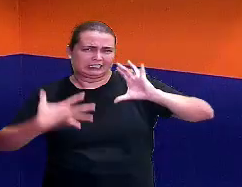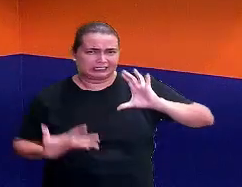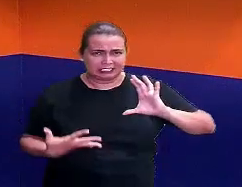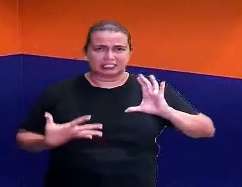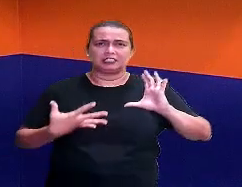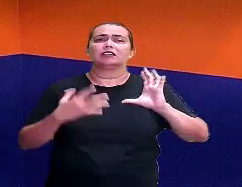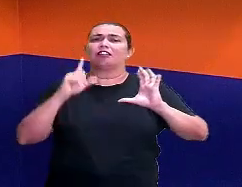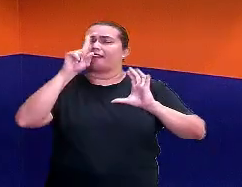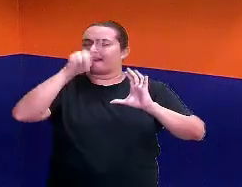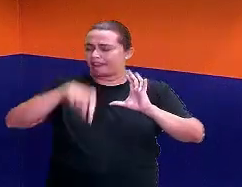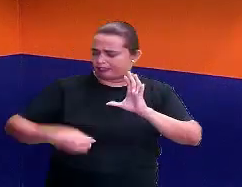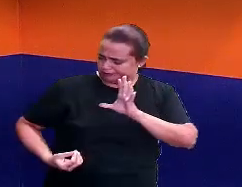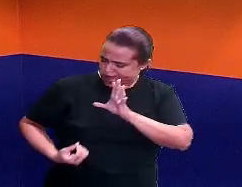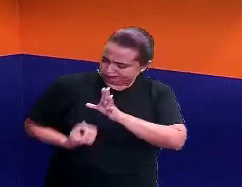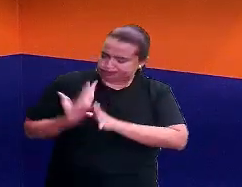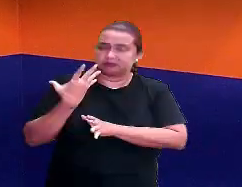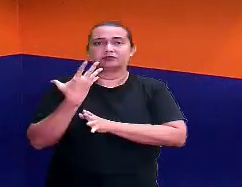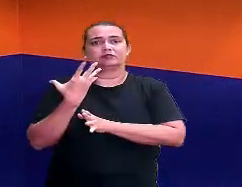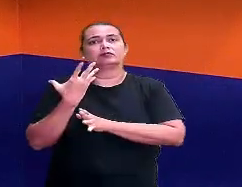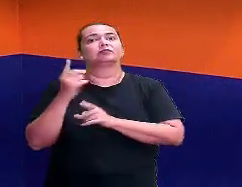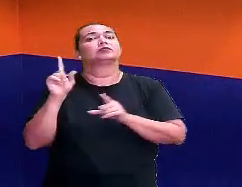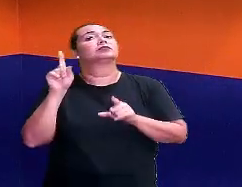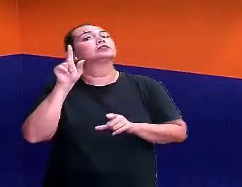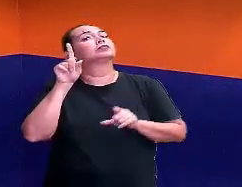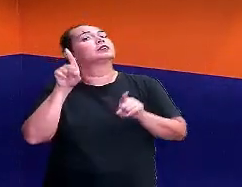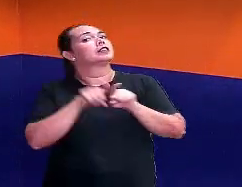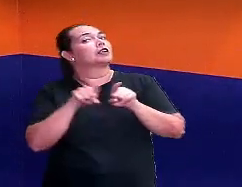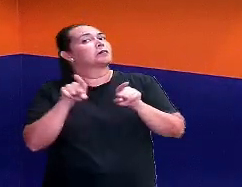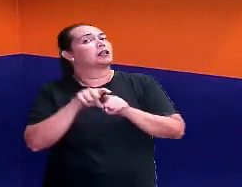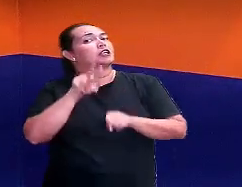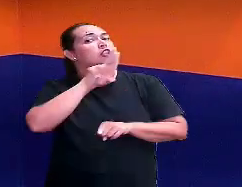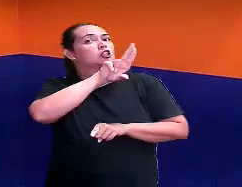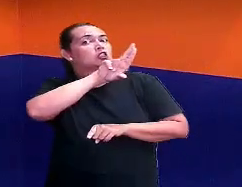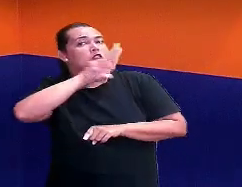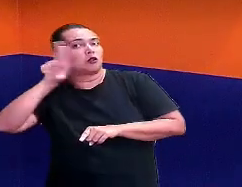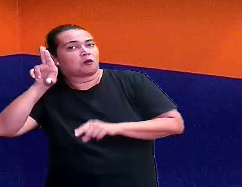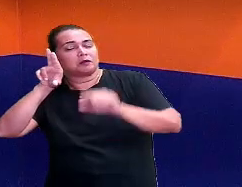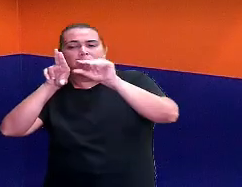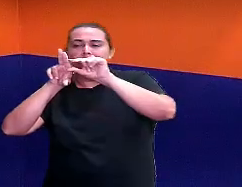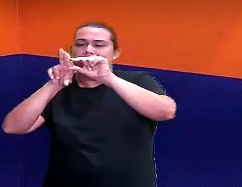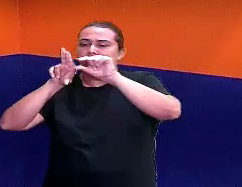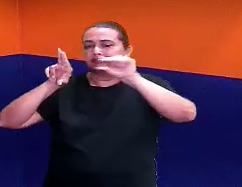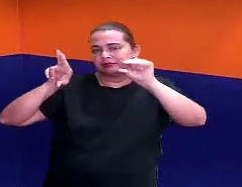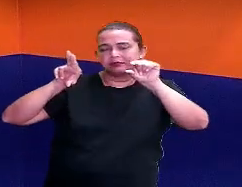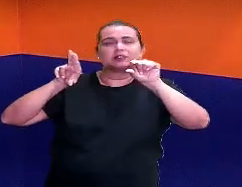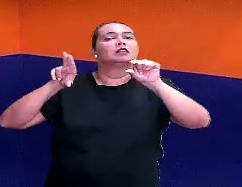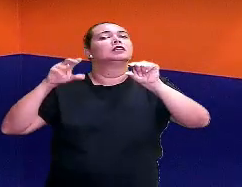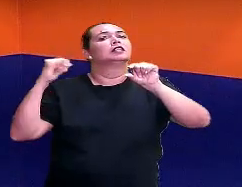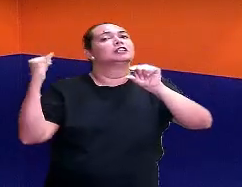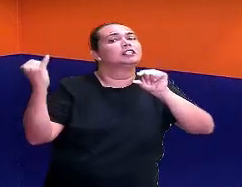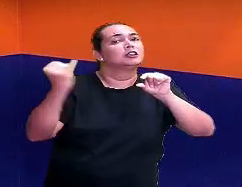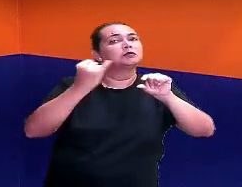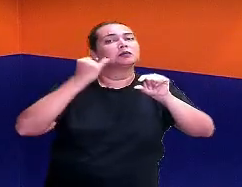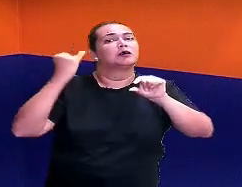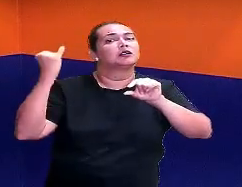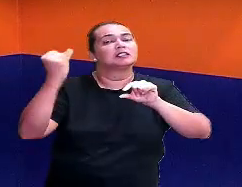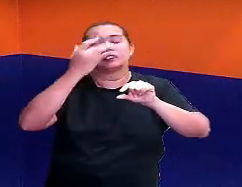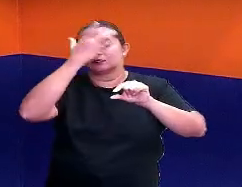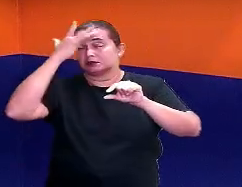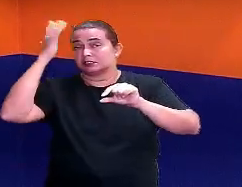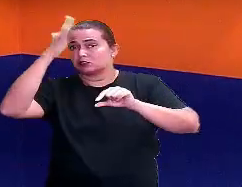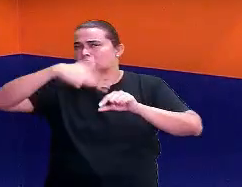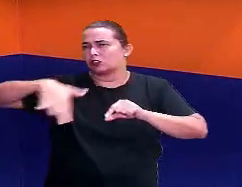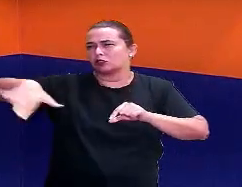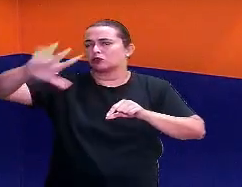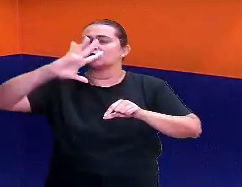um pouco sobre a nossa origem. E o nosso nome e sobrenome, principalmente, dá essa dicasinha aí para o pessoal saber identificar a gente, né?